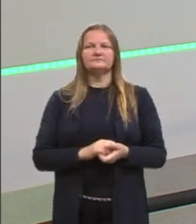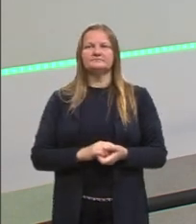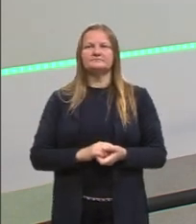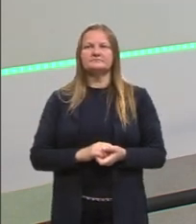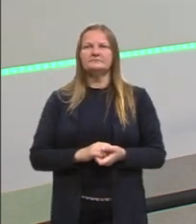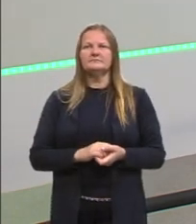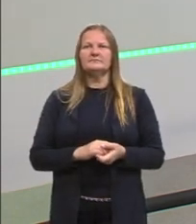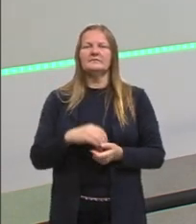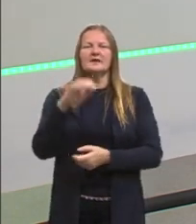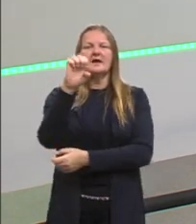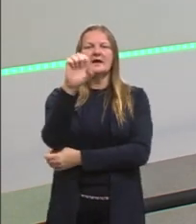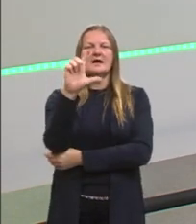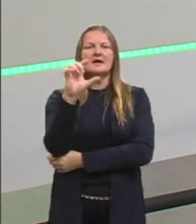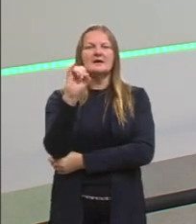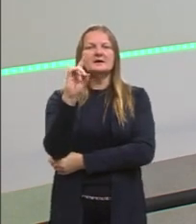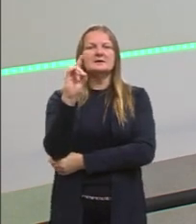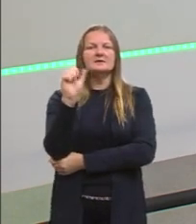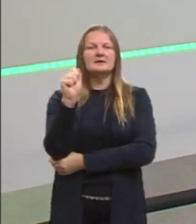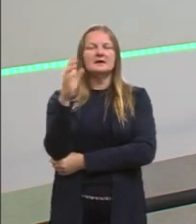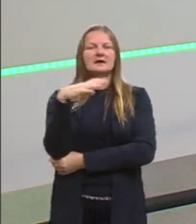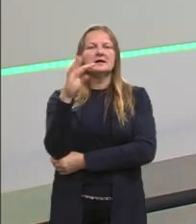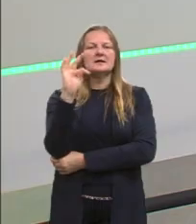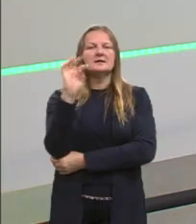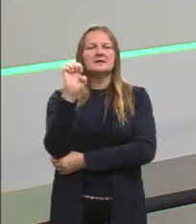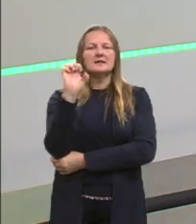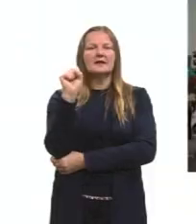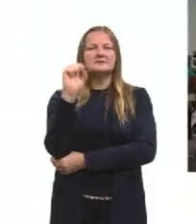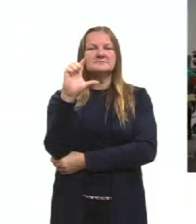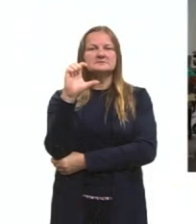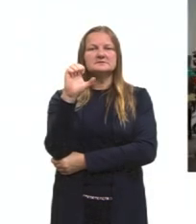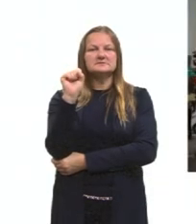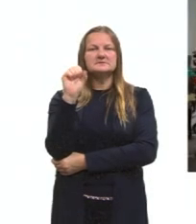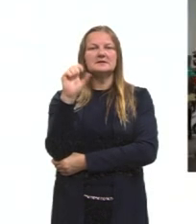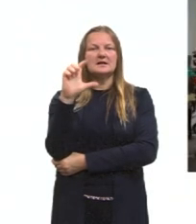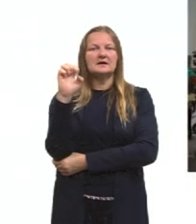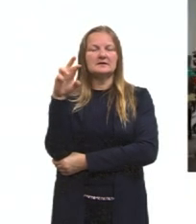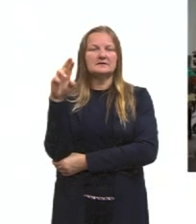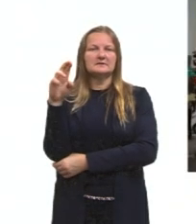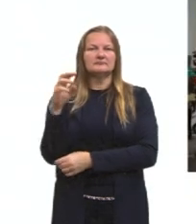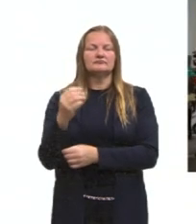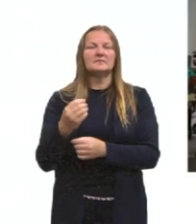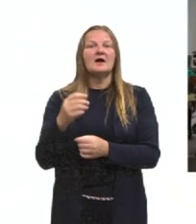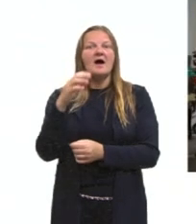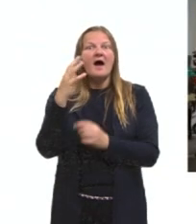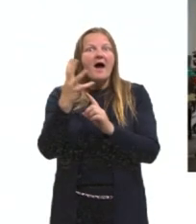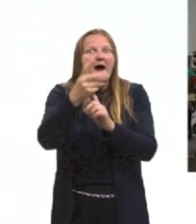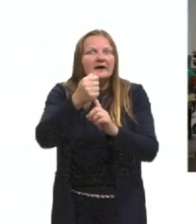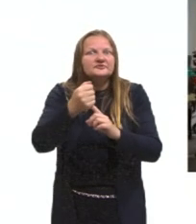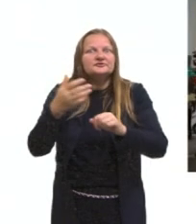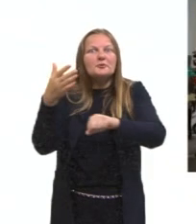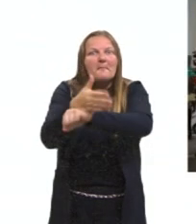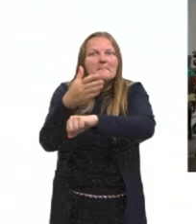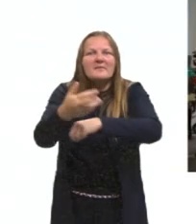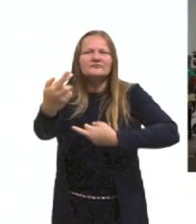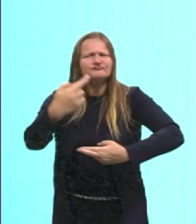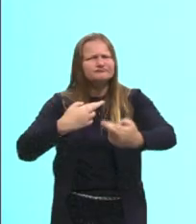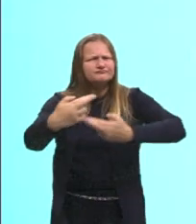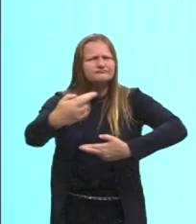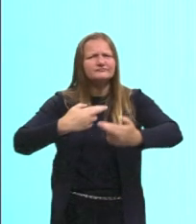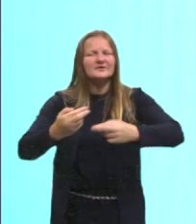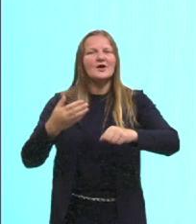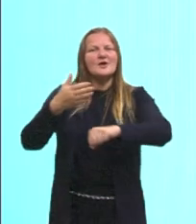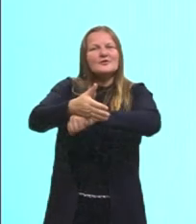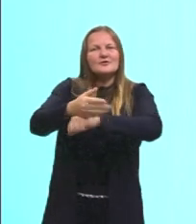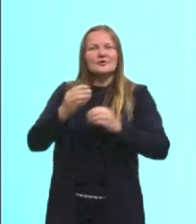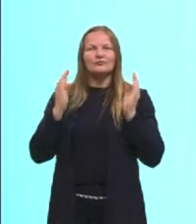Tesler, no Corredor da Dor, muito bacana, porque ela pede, é uma arte participativa, né, tu interage, tu entra